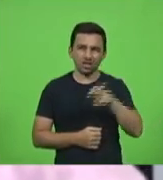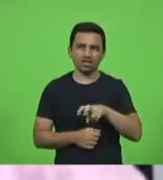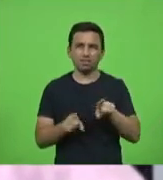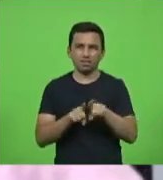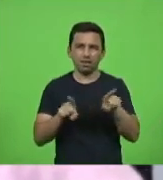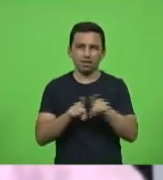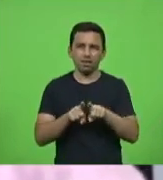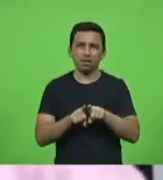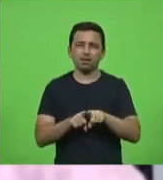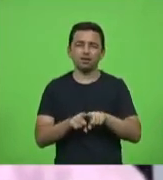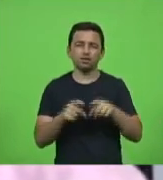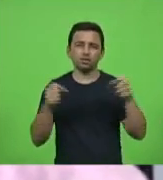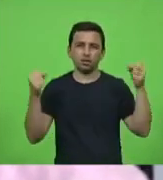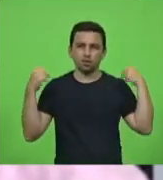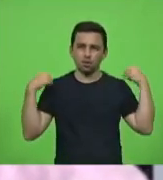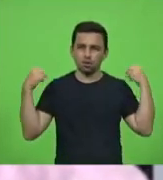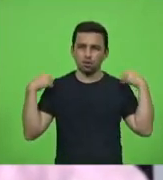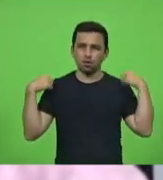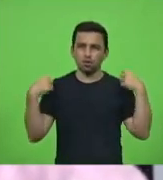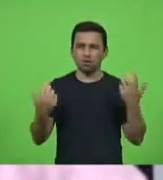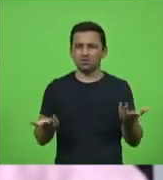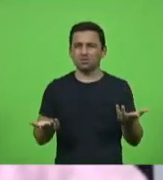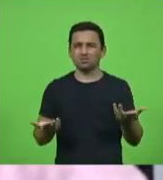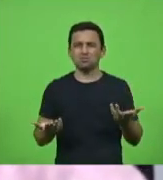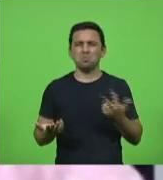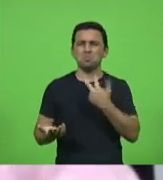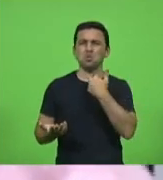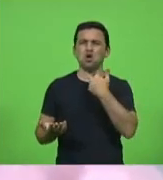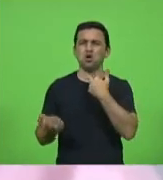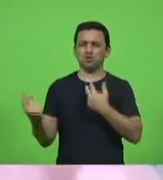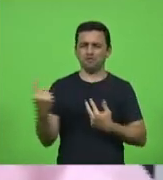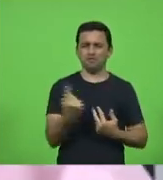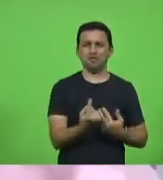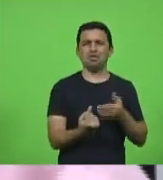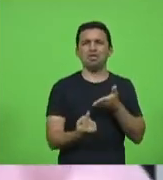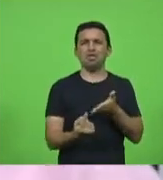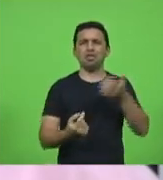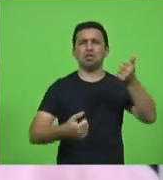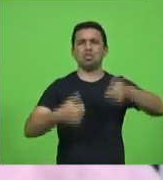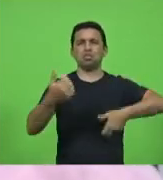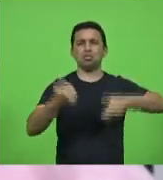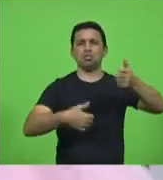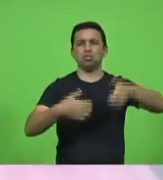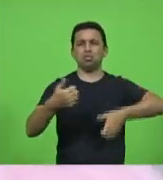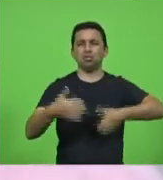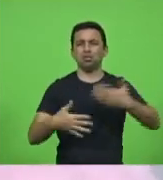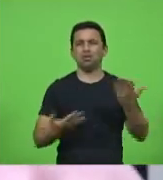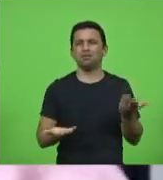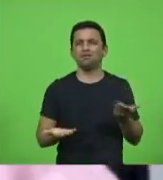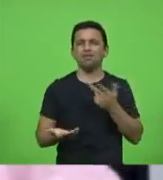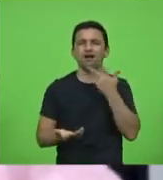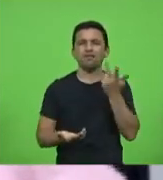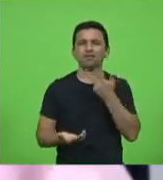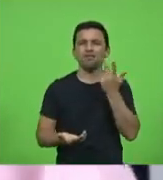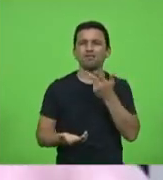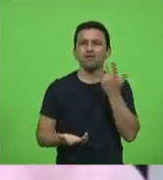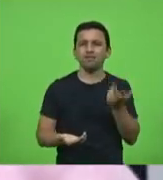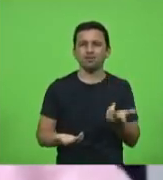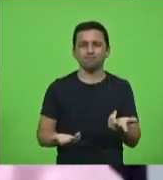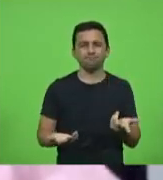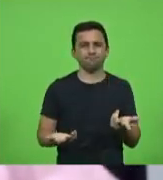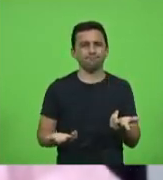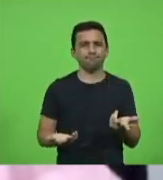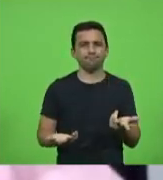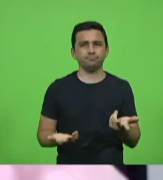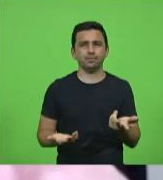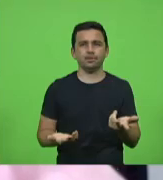ele deveria ser expulso dali, porque não adianta vir ali com aquele blá blá blá dele, de boca alugada, dizer